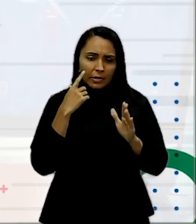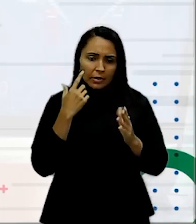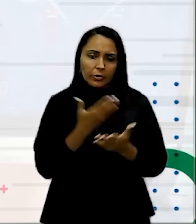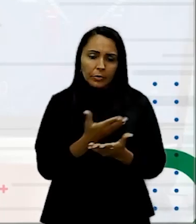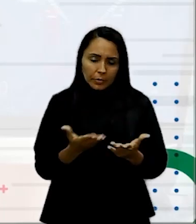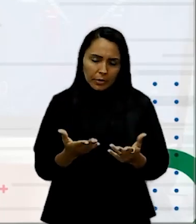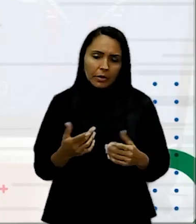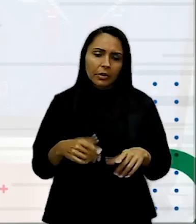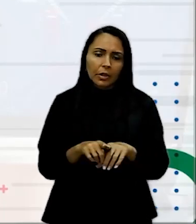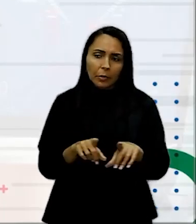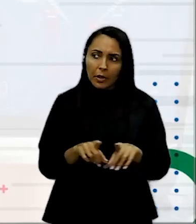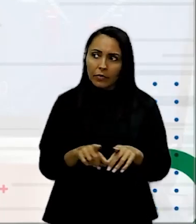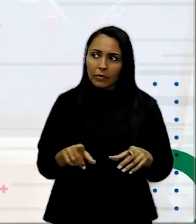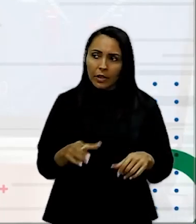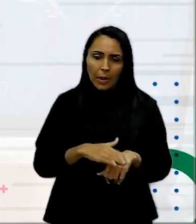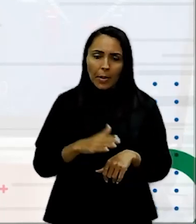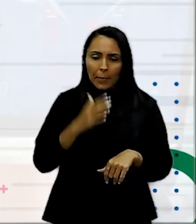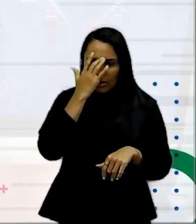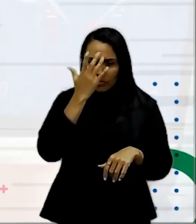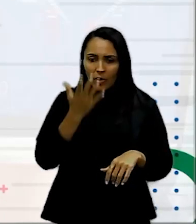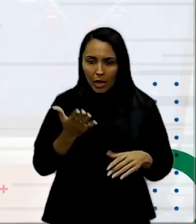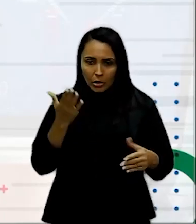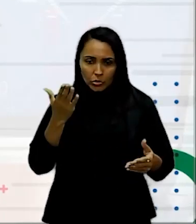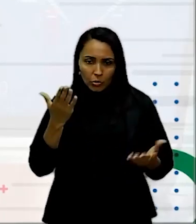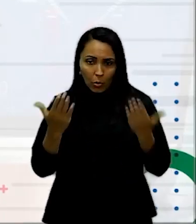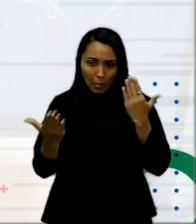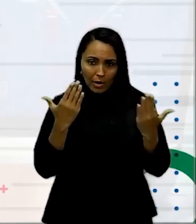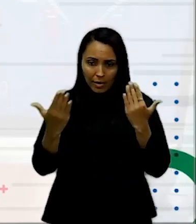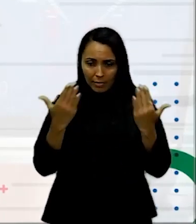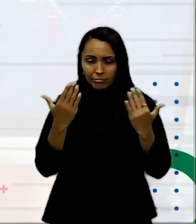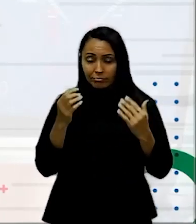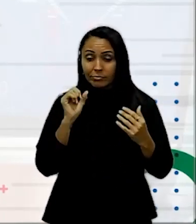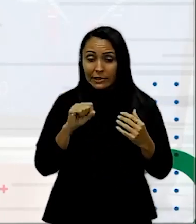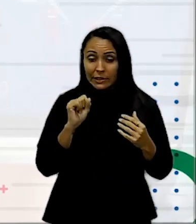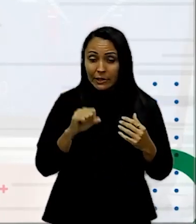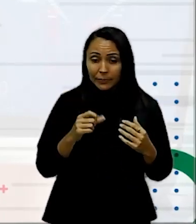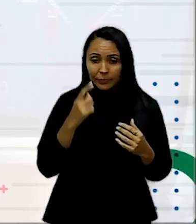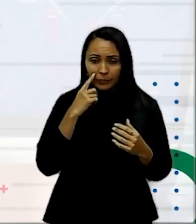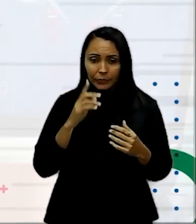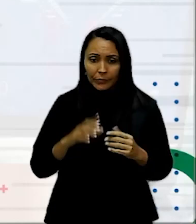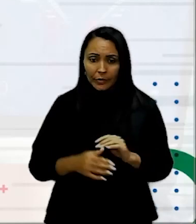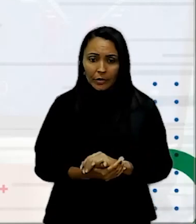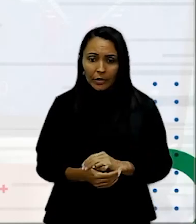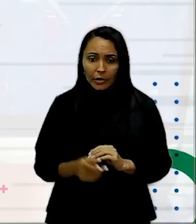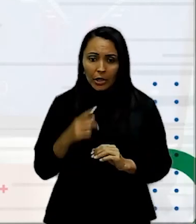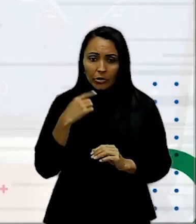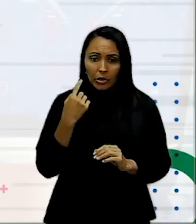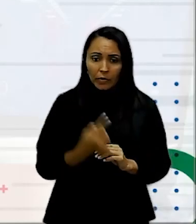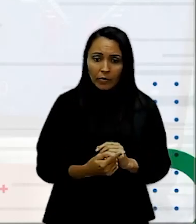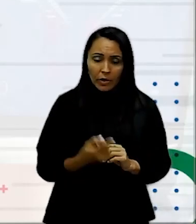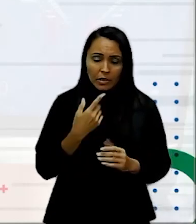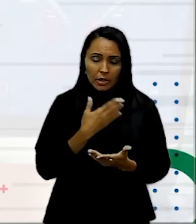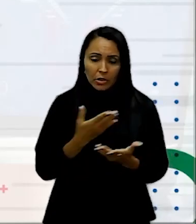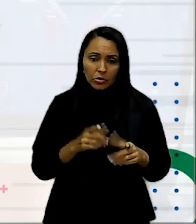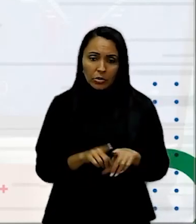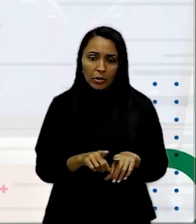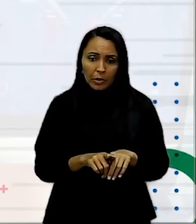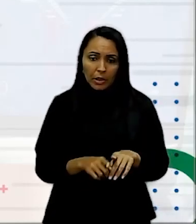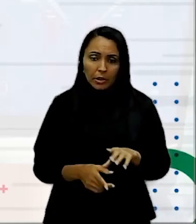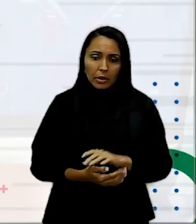gente verificou que fica mais fácil fazer essa comparação Claro que quando a gente vai fazer isso Não é